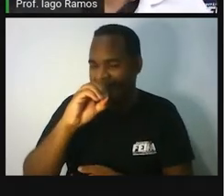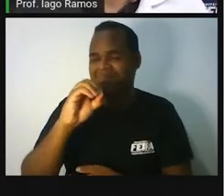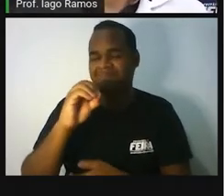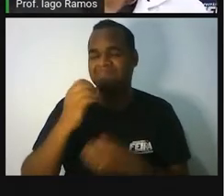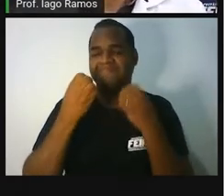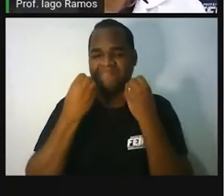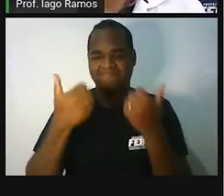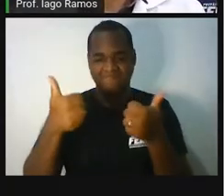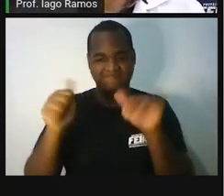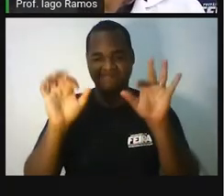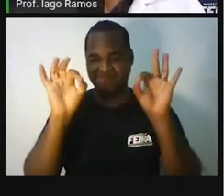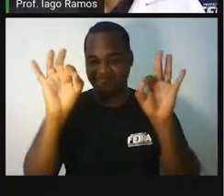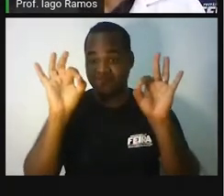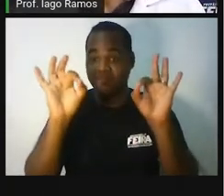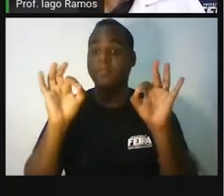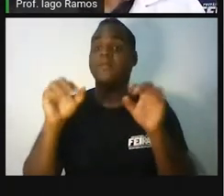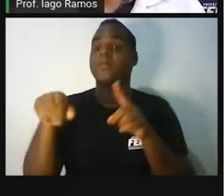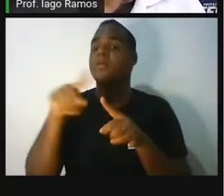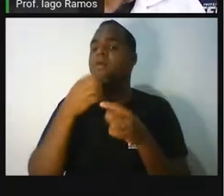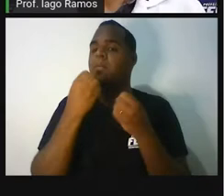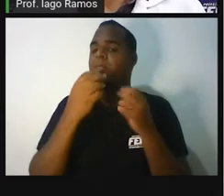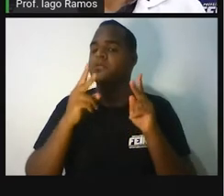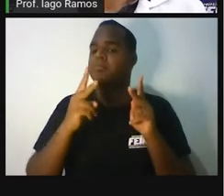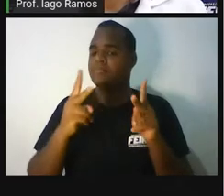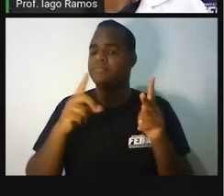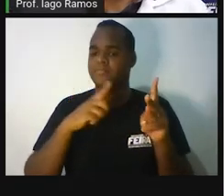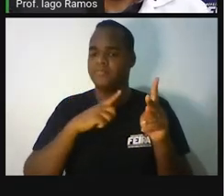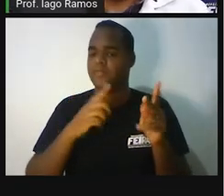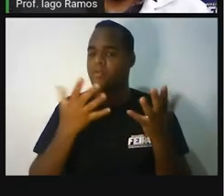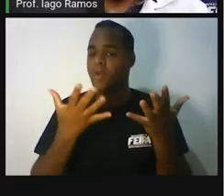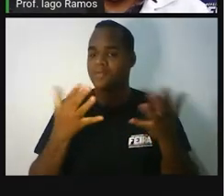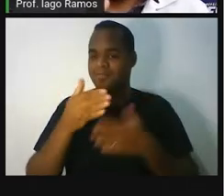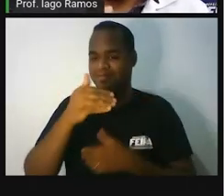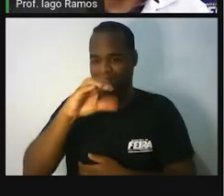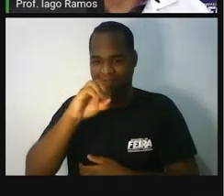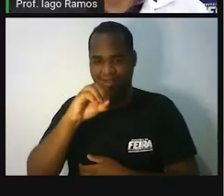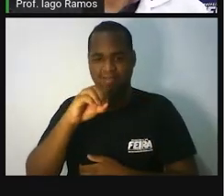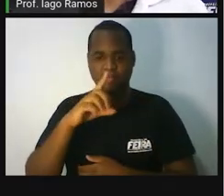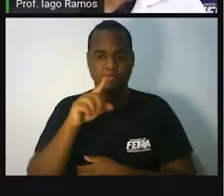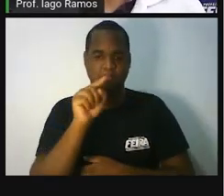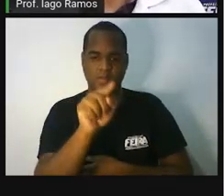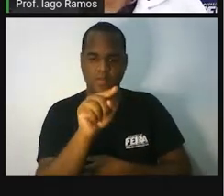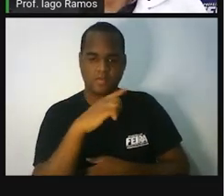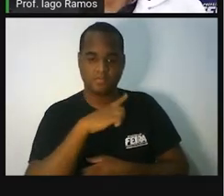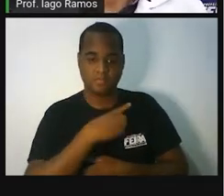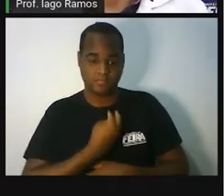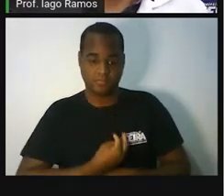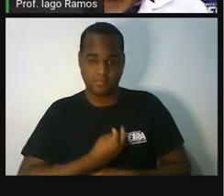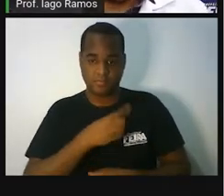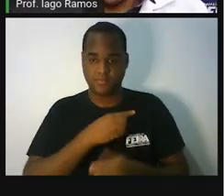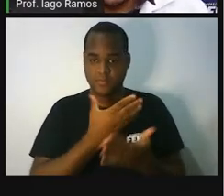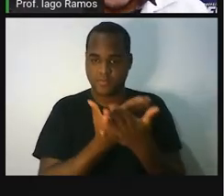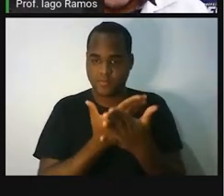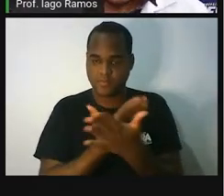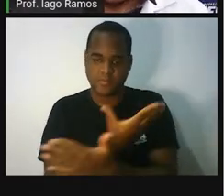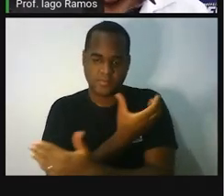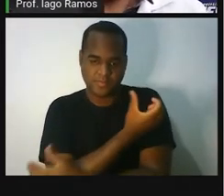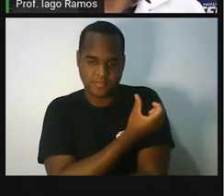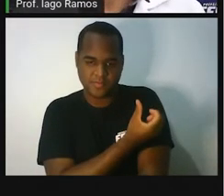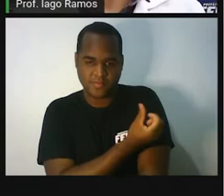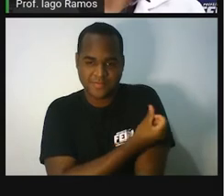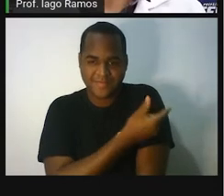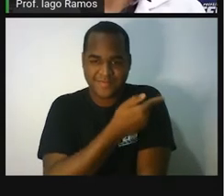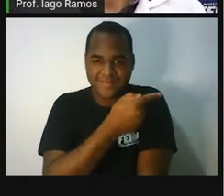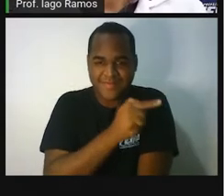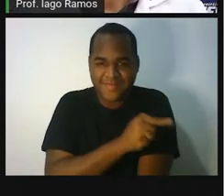Pois é, chegamos à nossa décima aula. Para você, estudante do sexto ano, para você, estudante